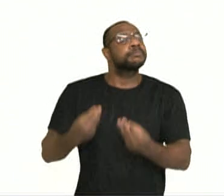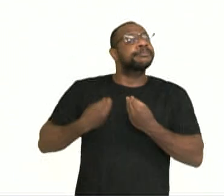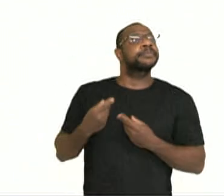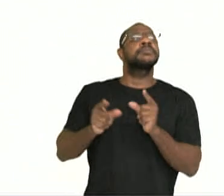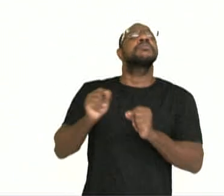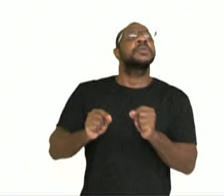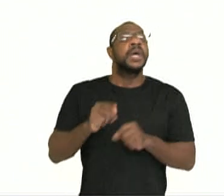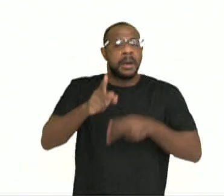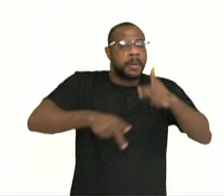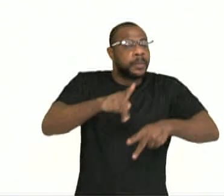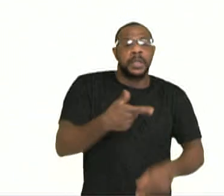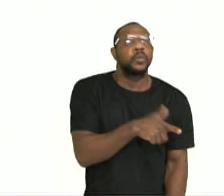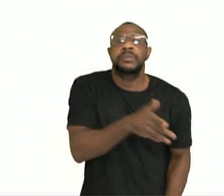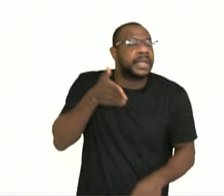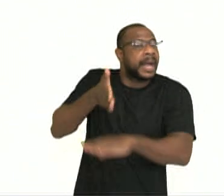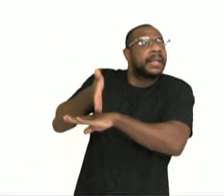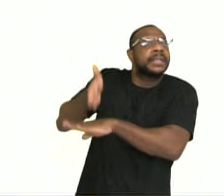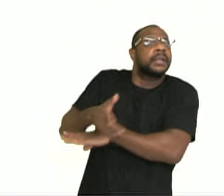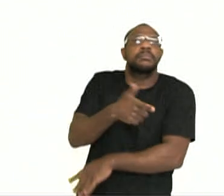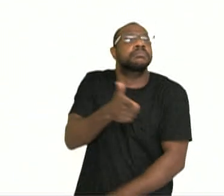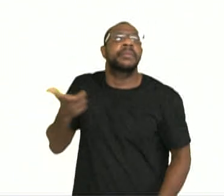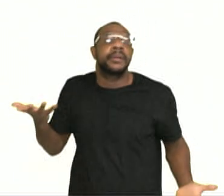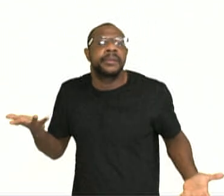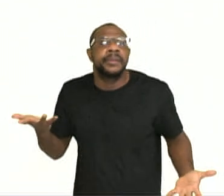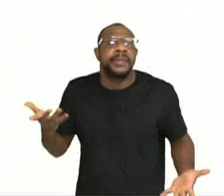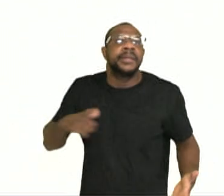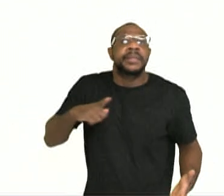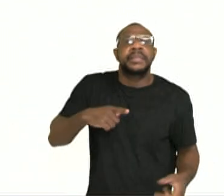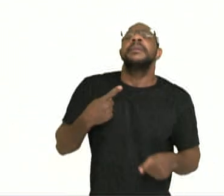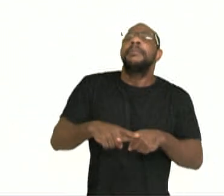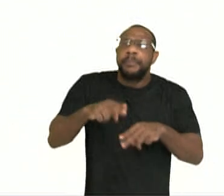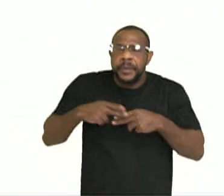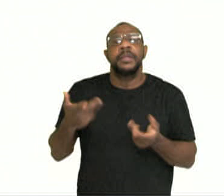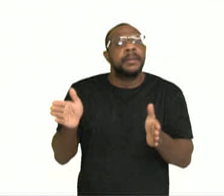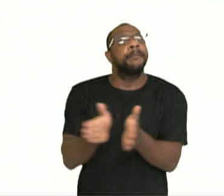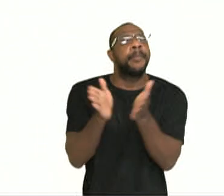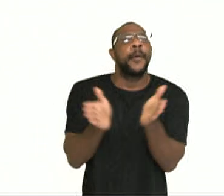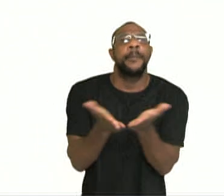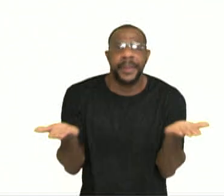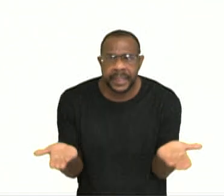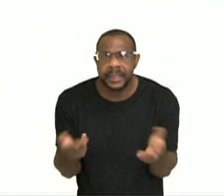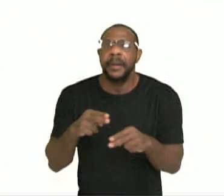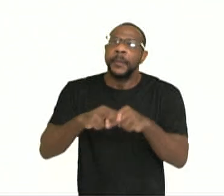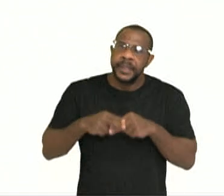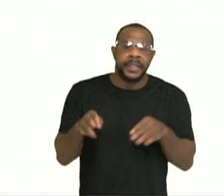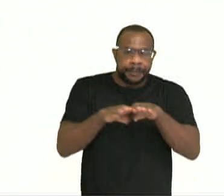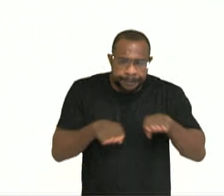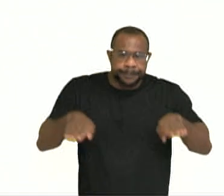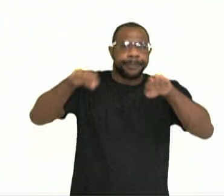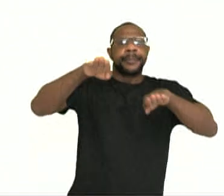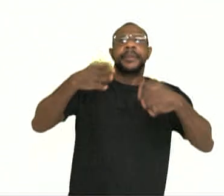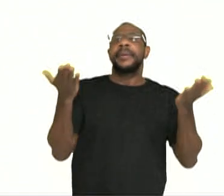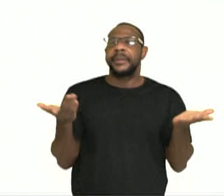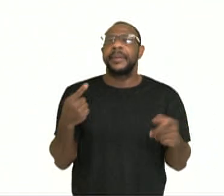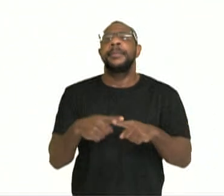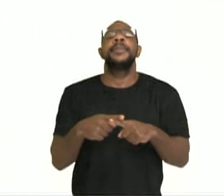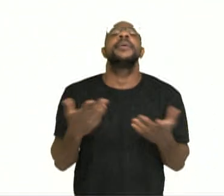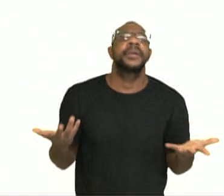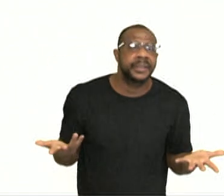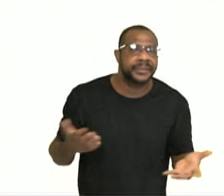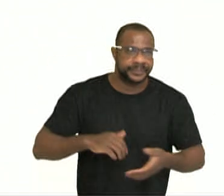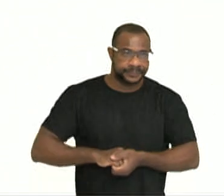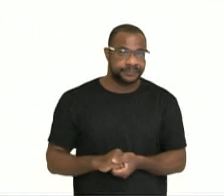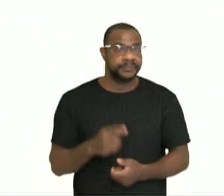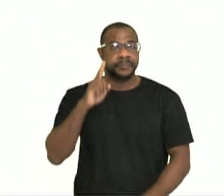quais a população não tem acesso que levam a essa classificação, Ou essa designação de que aquela população é